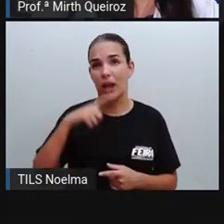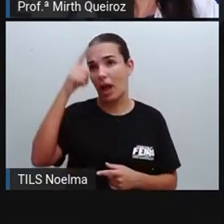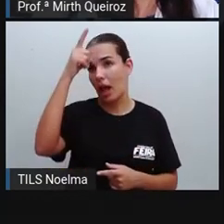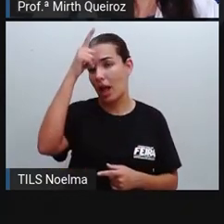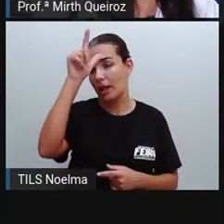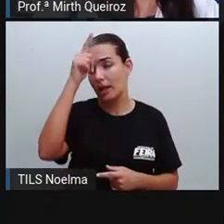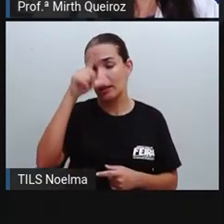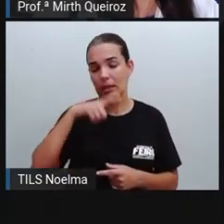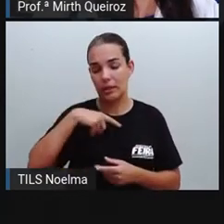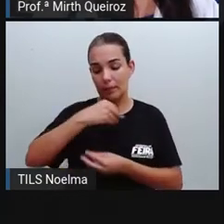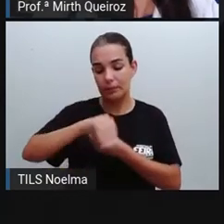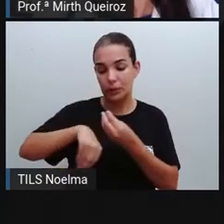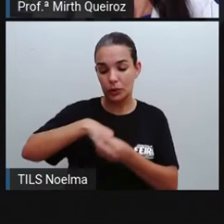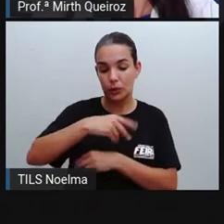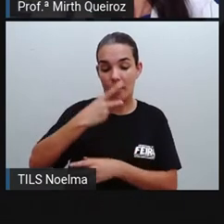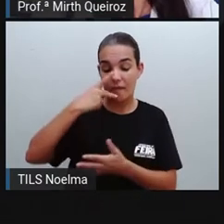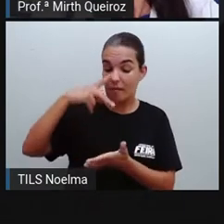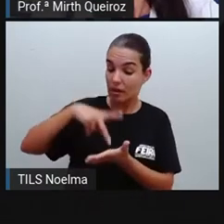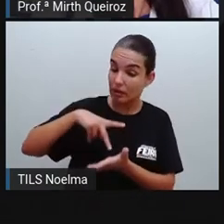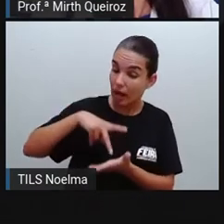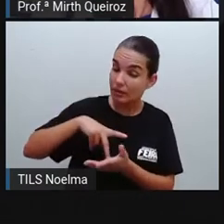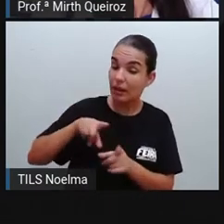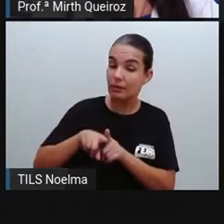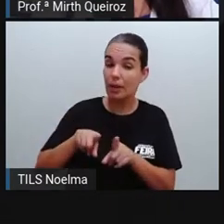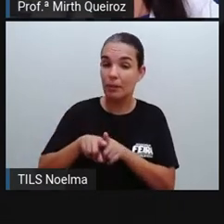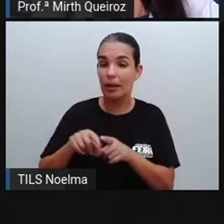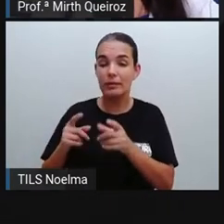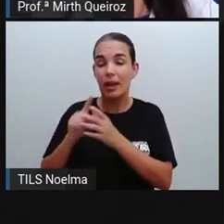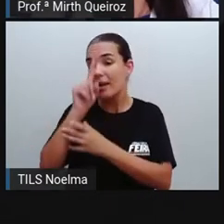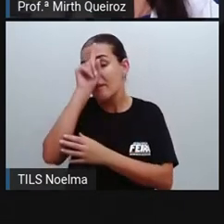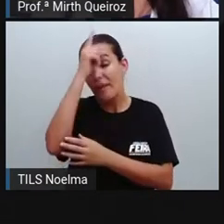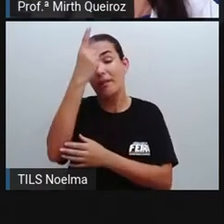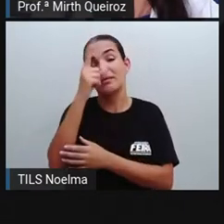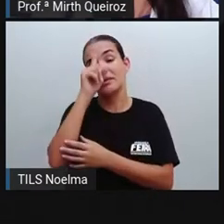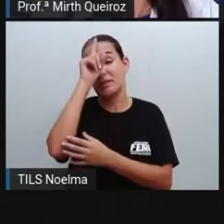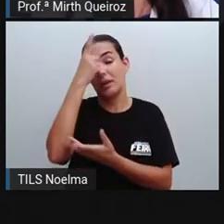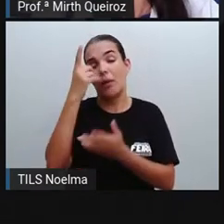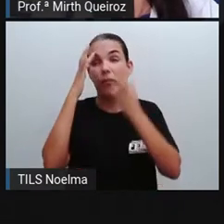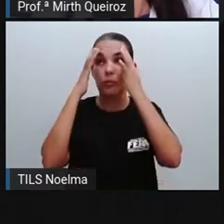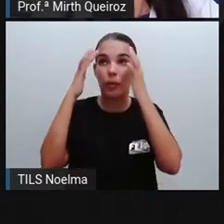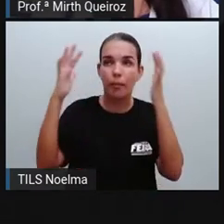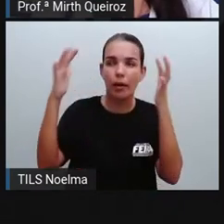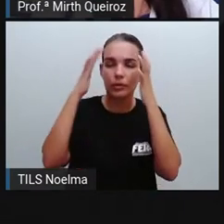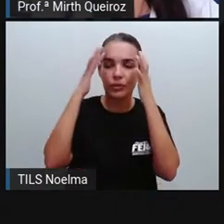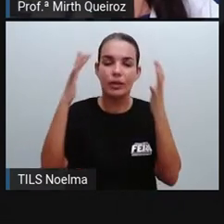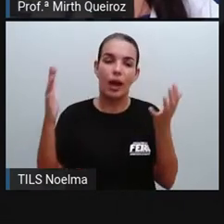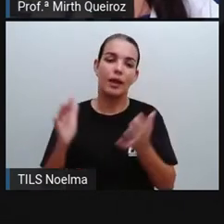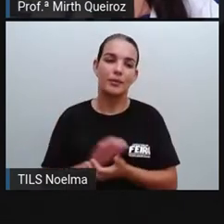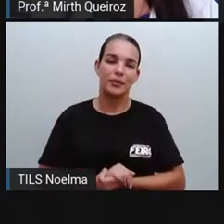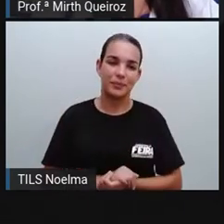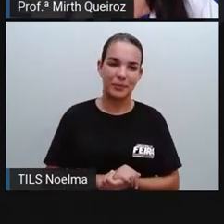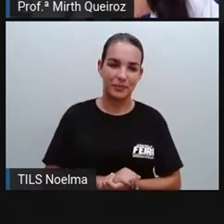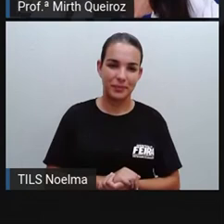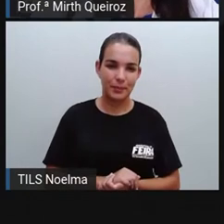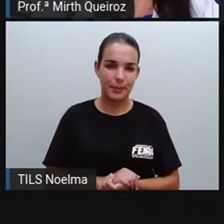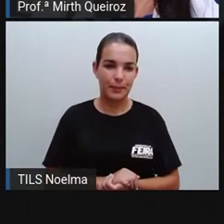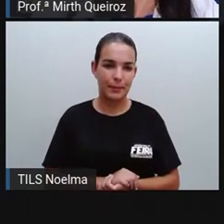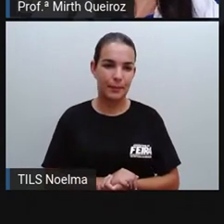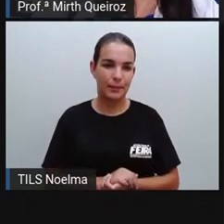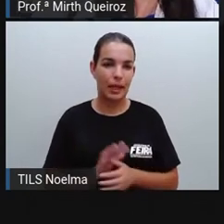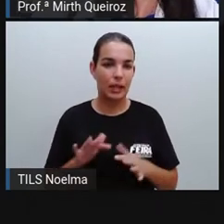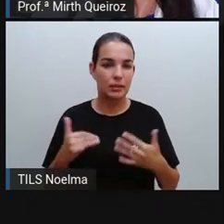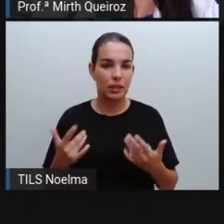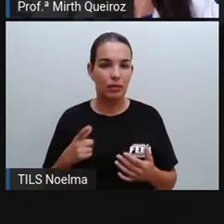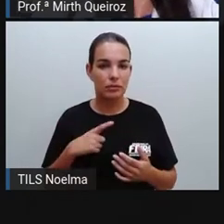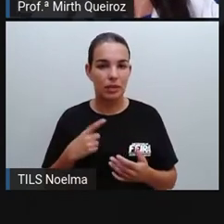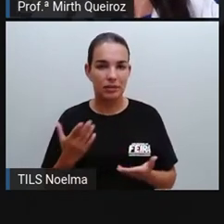de realidade com ficção, né? Com a utilização aí de seres imaginários. E essa parte